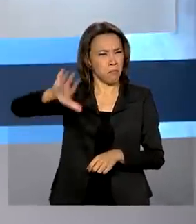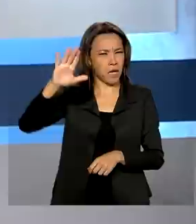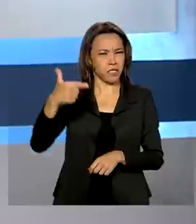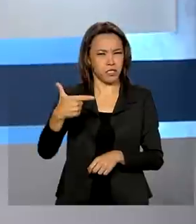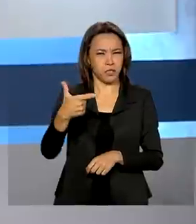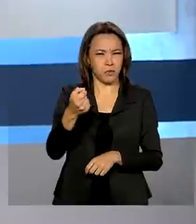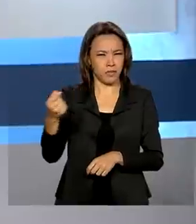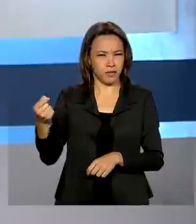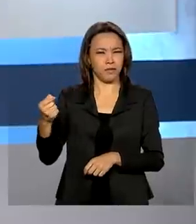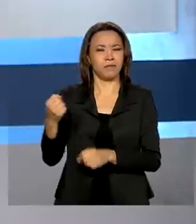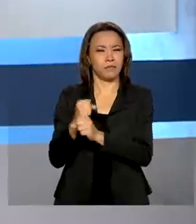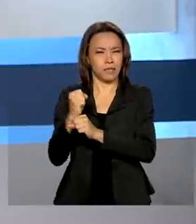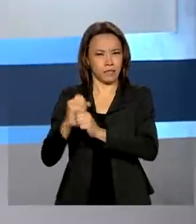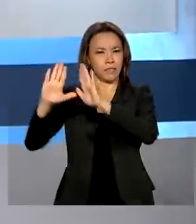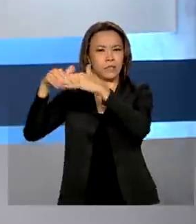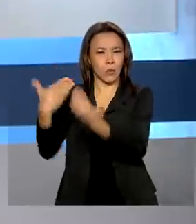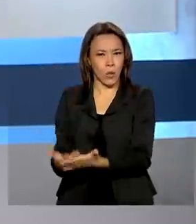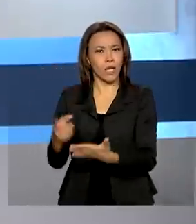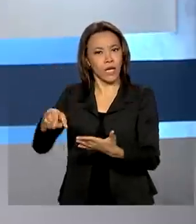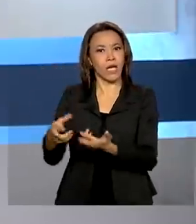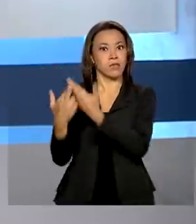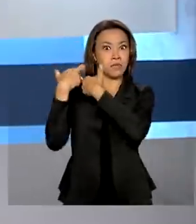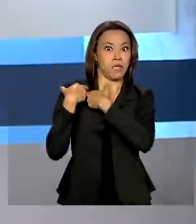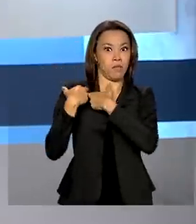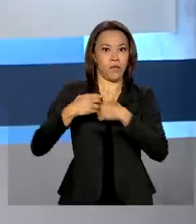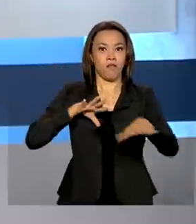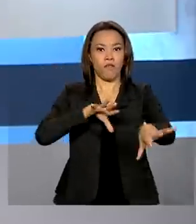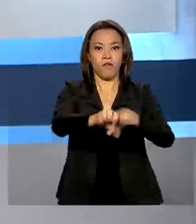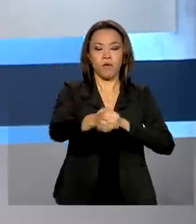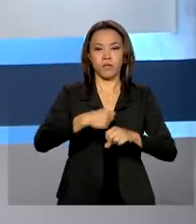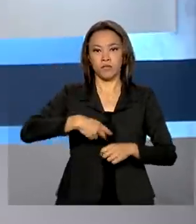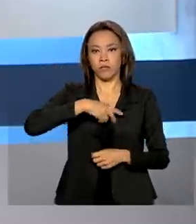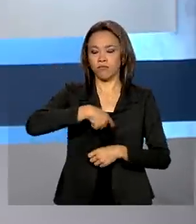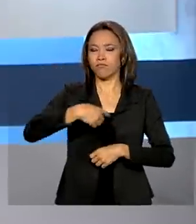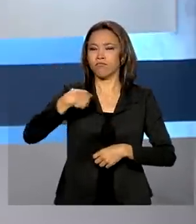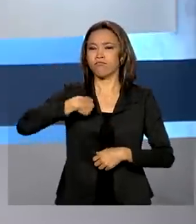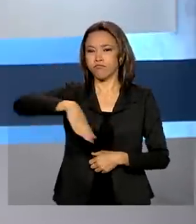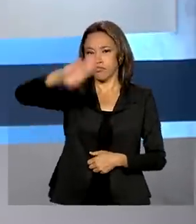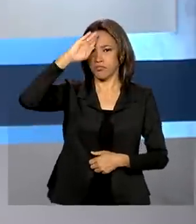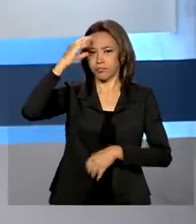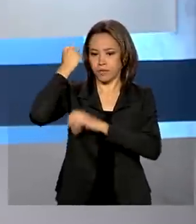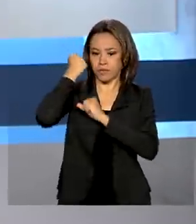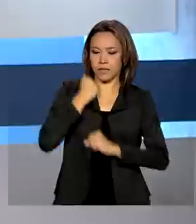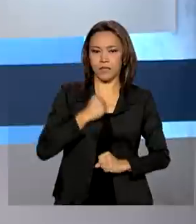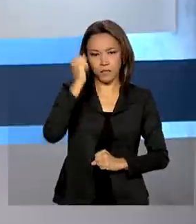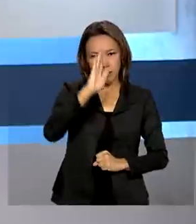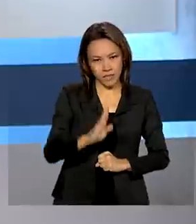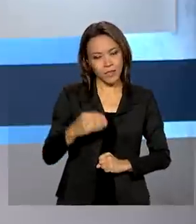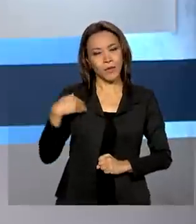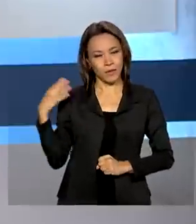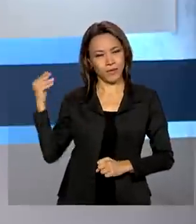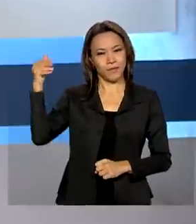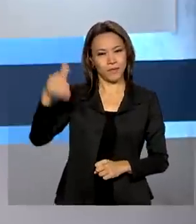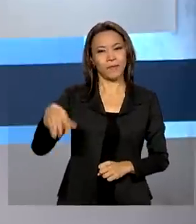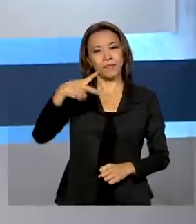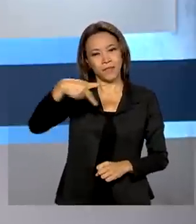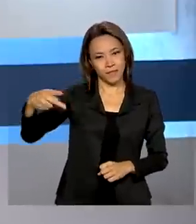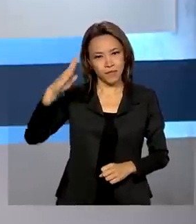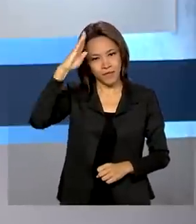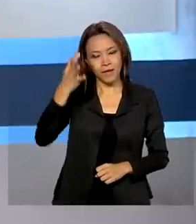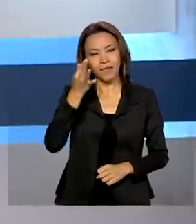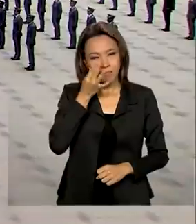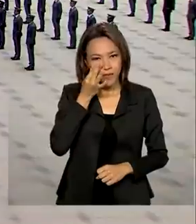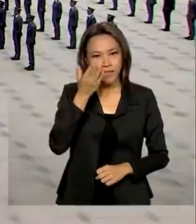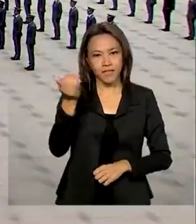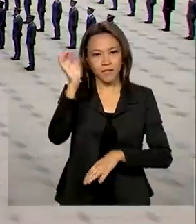e é responsável pela formação dos oficiais do Exército Brasileiro. O presidente Jair Bolsonaro esteve no evento em Resende, no Rio de